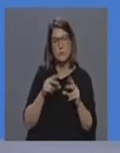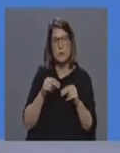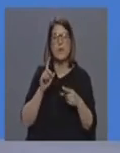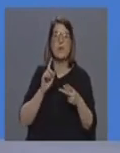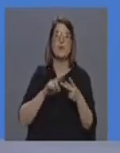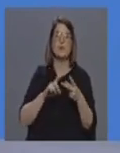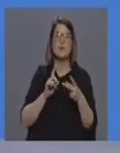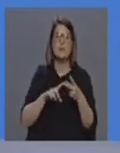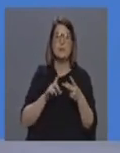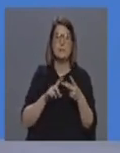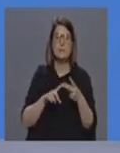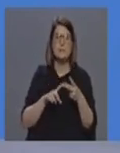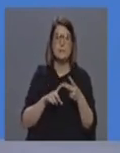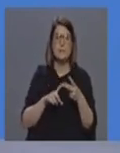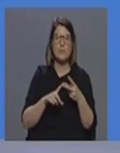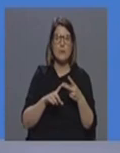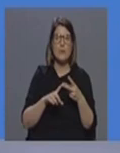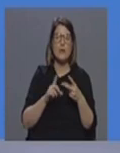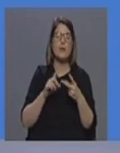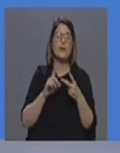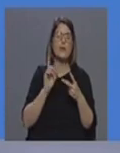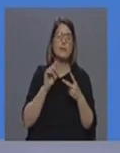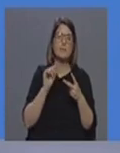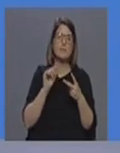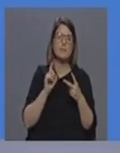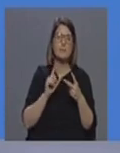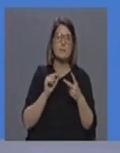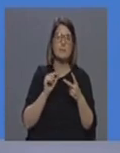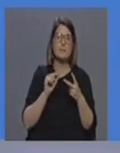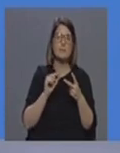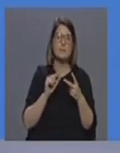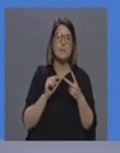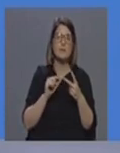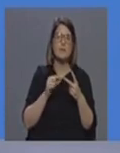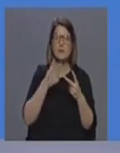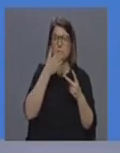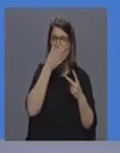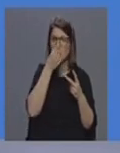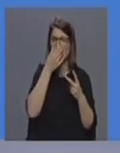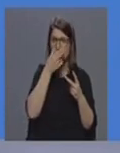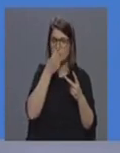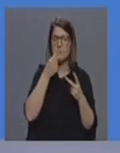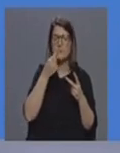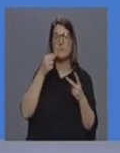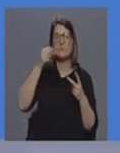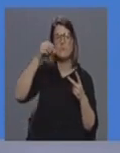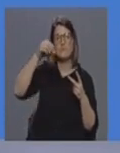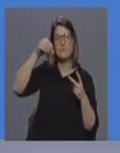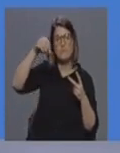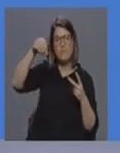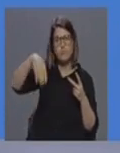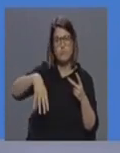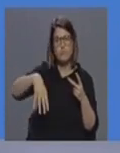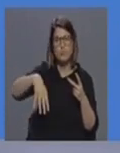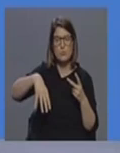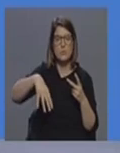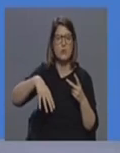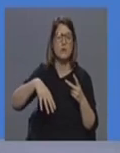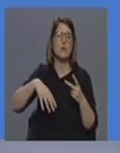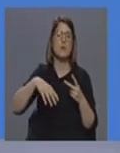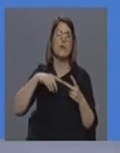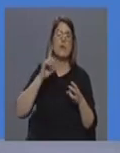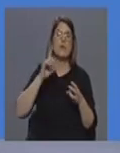de de de assoar o nariz e descartar o lenço